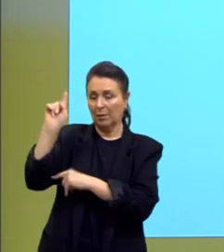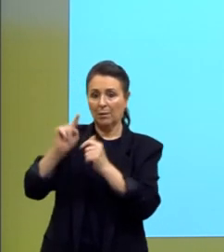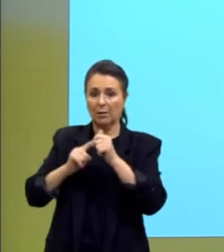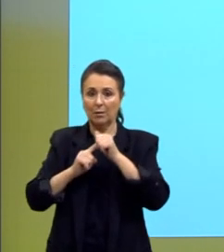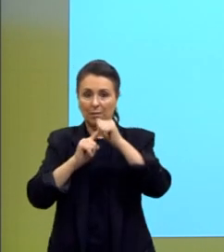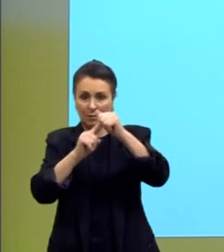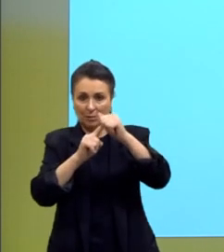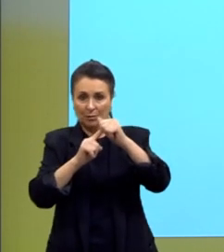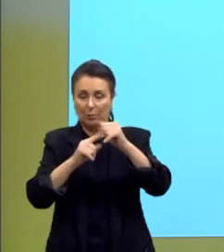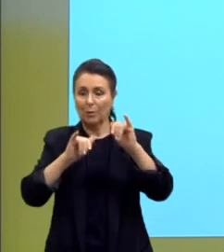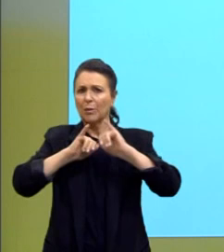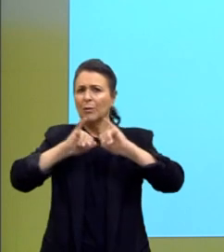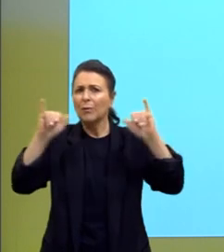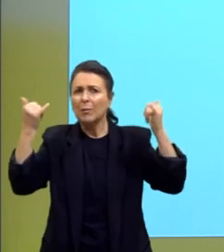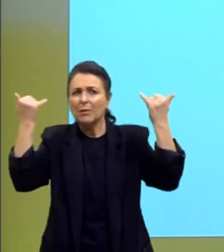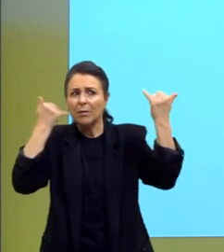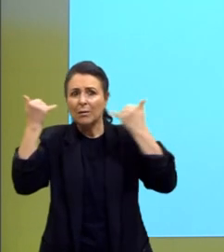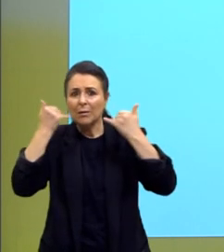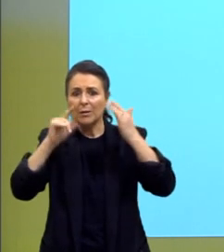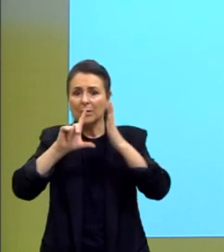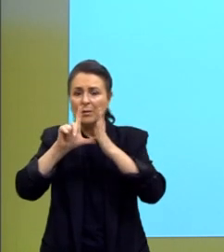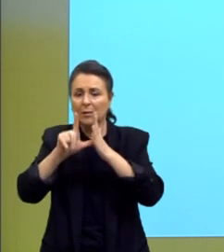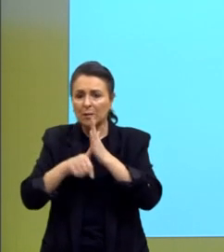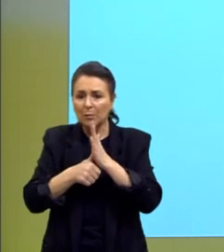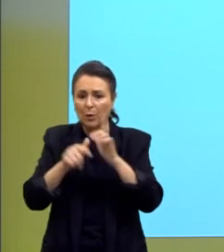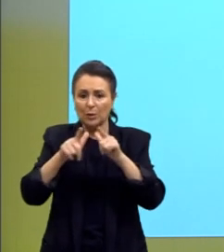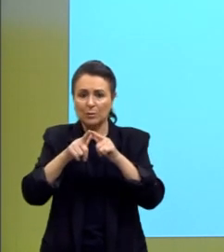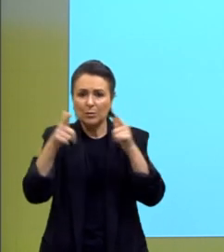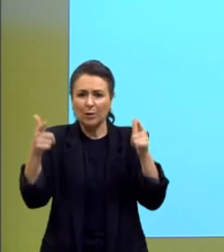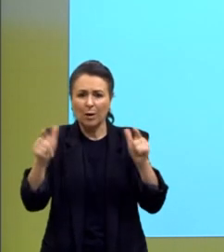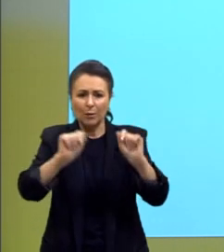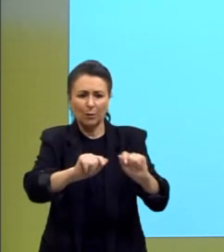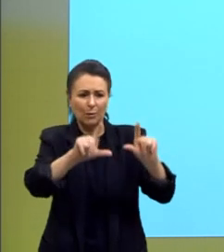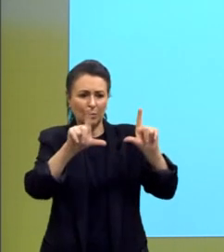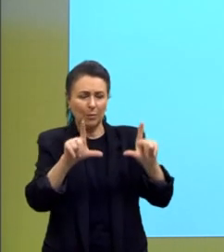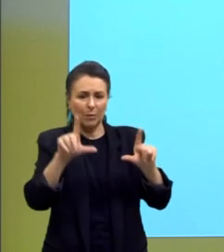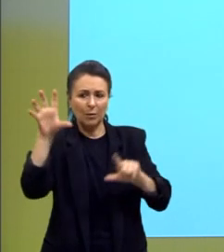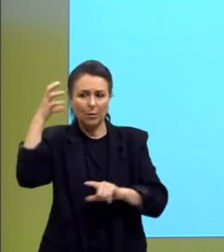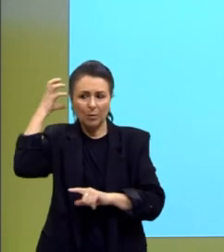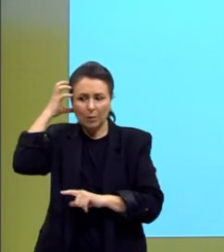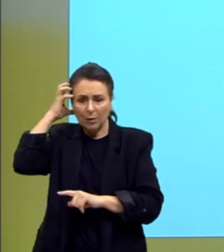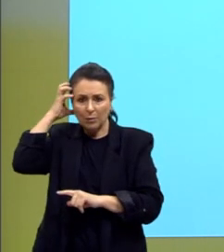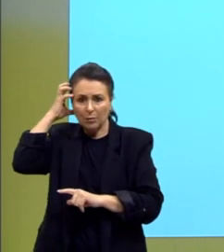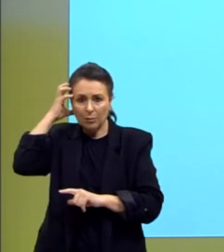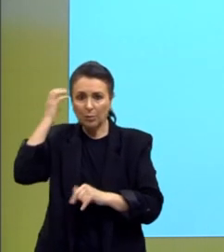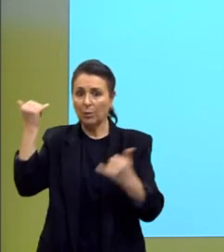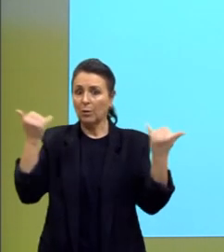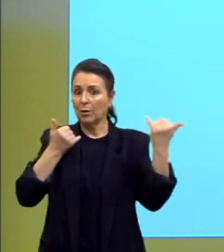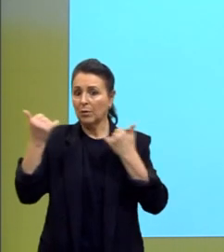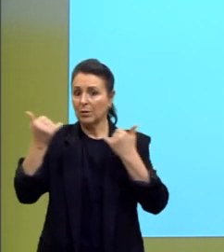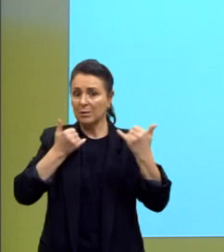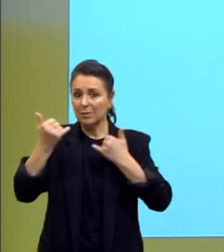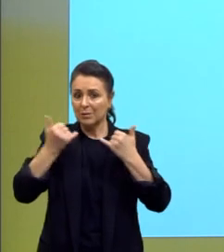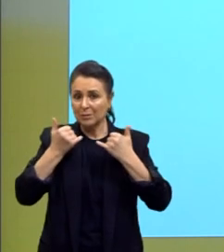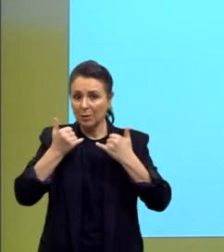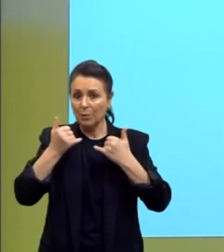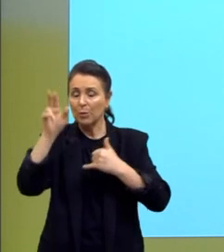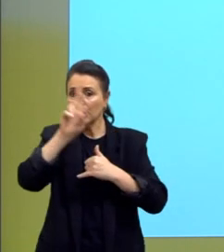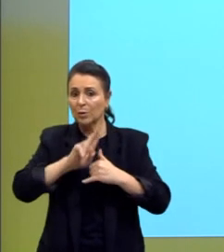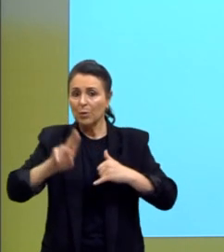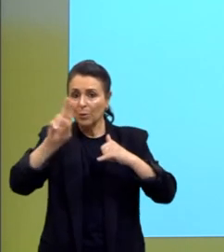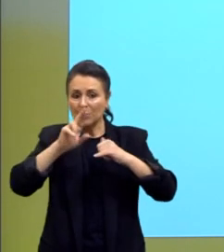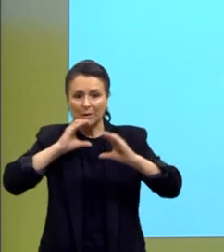a informação, depois, meios de comunicação, as informações que são dissipadas através dos meios de